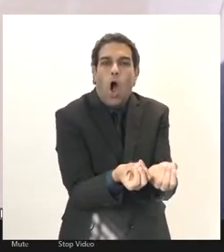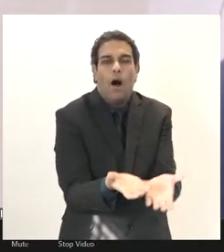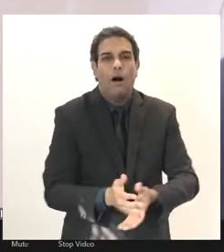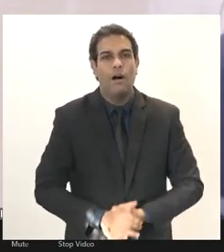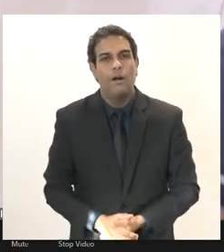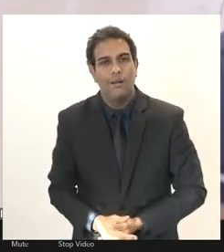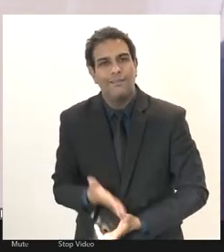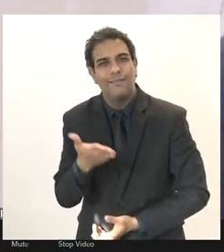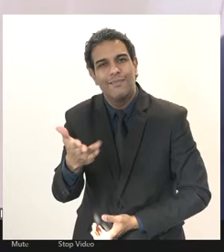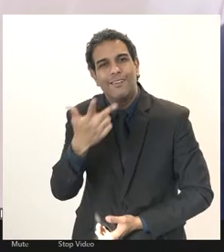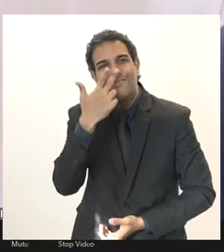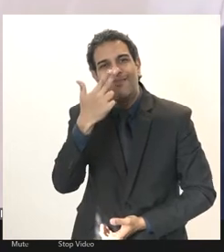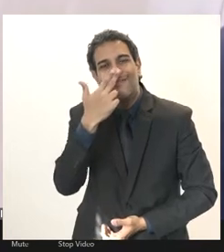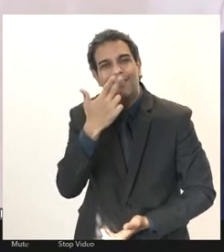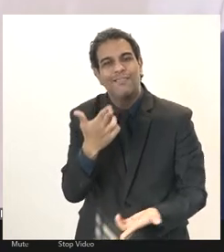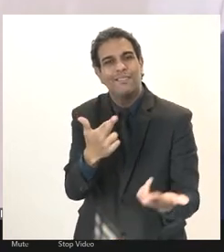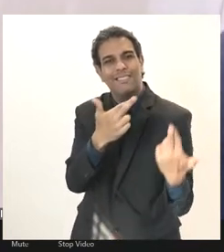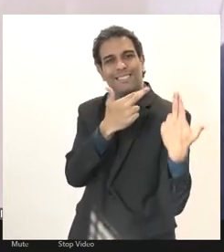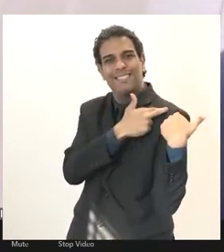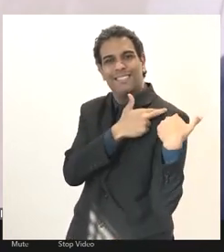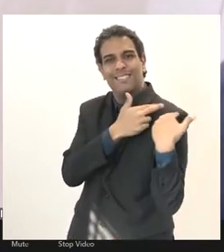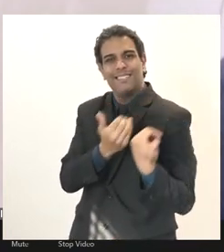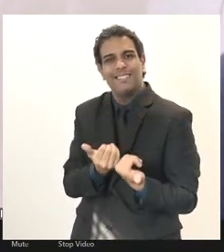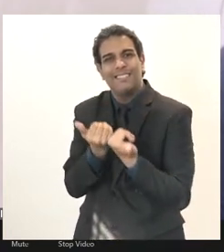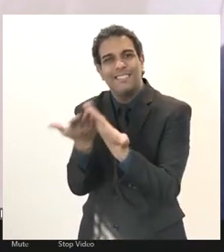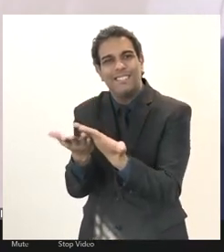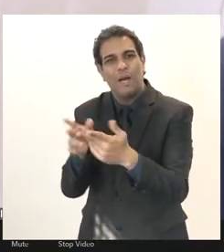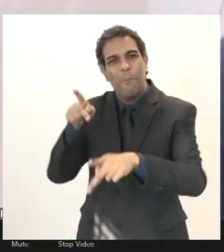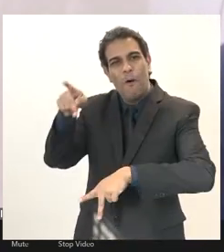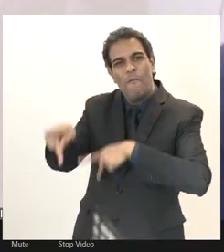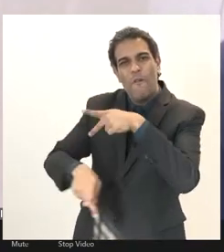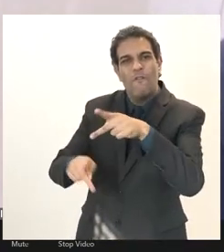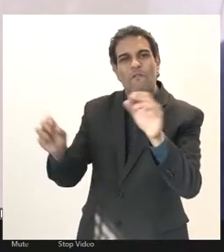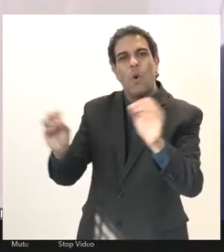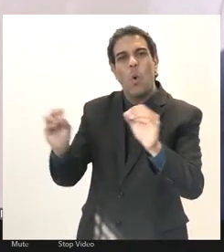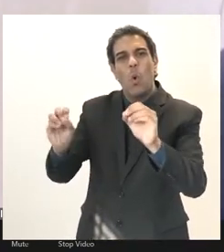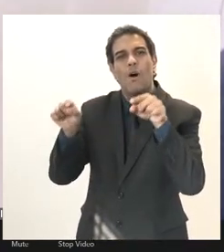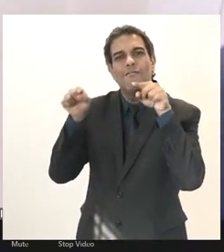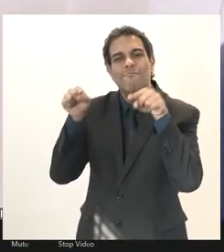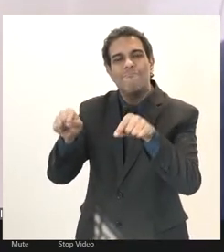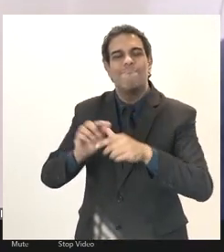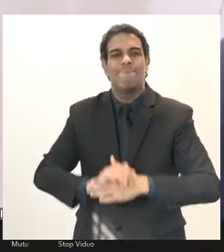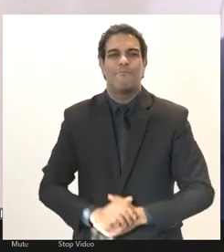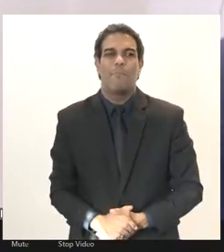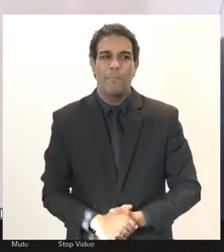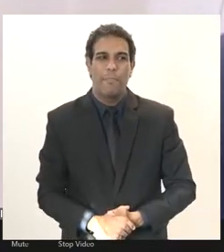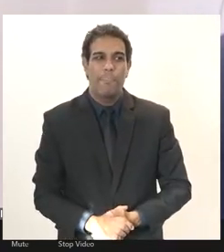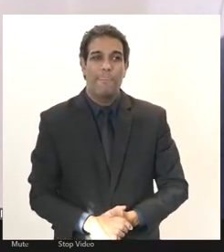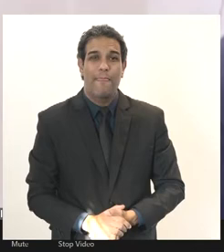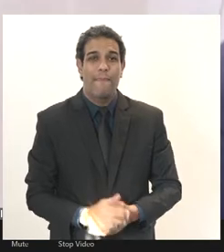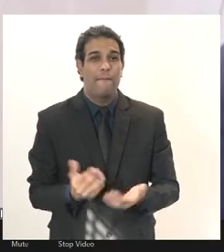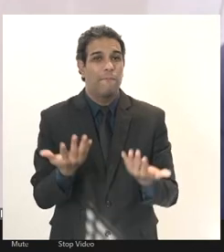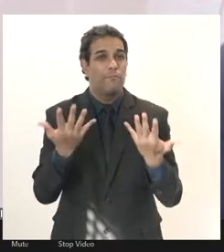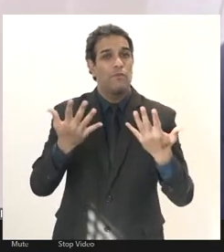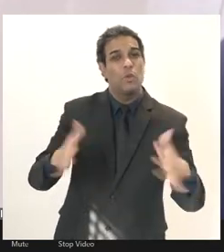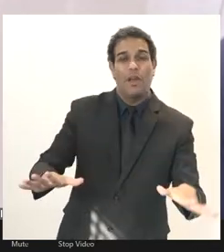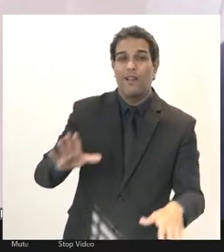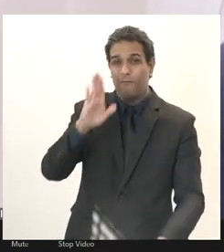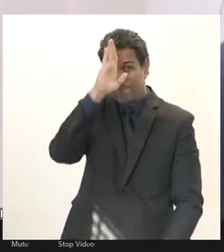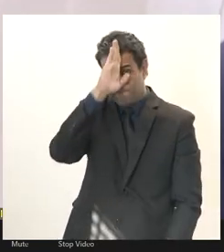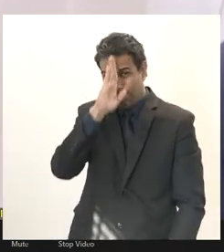responsabilidade de ofertar a população um trabalho gratuito um